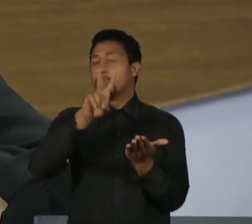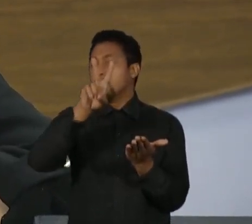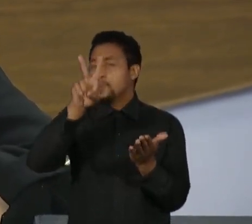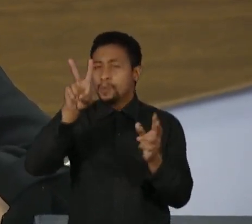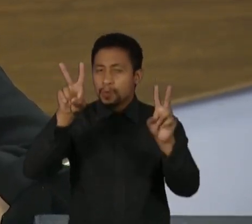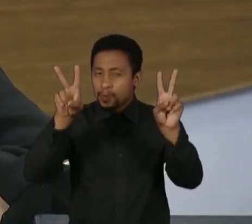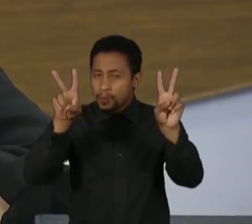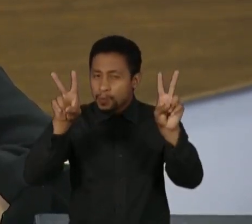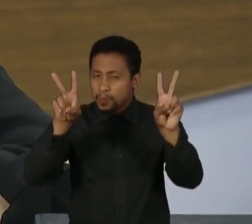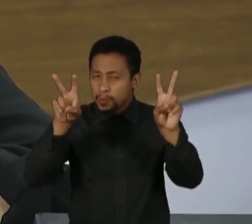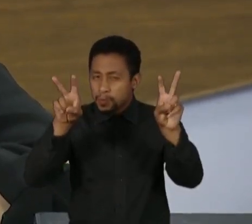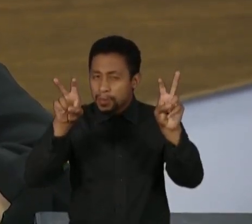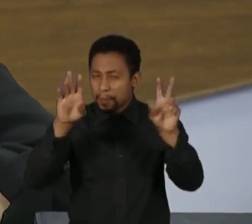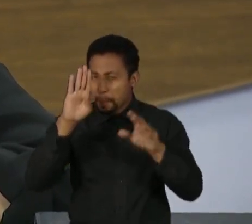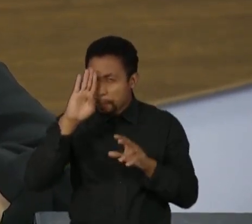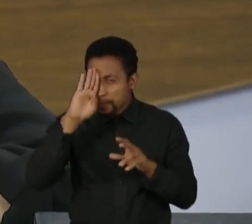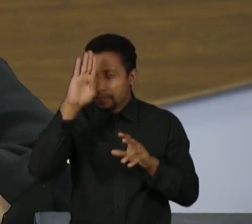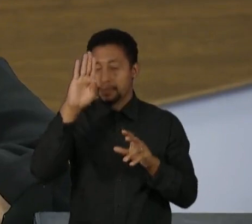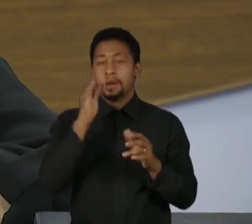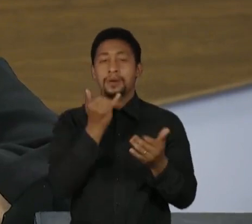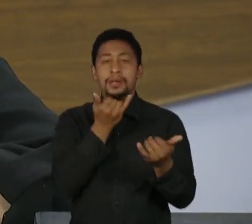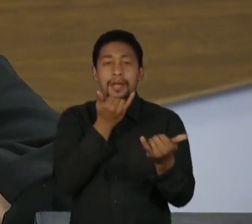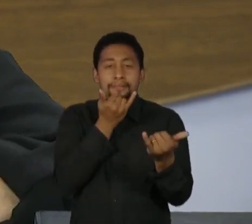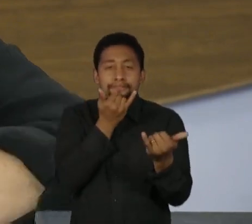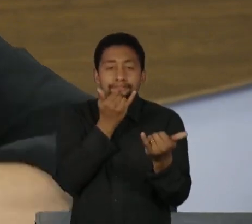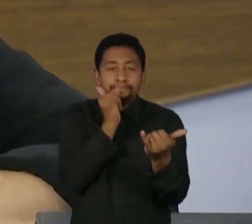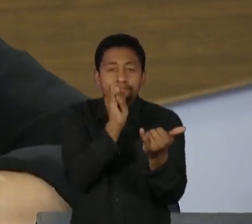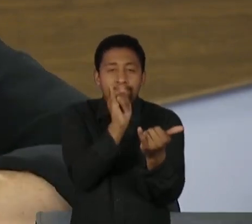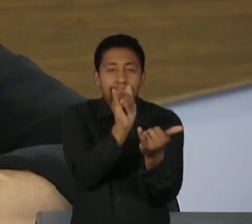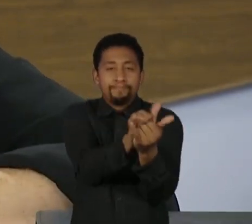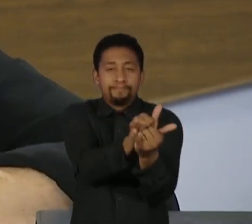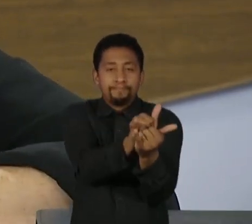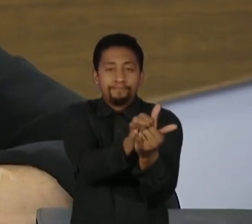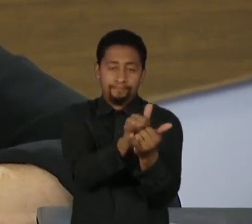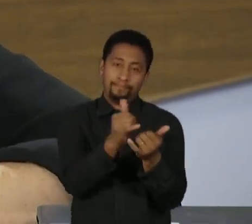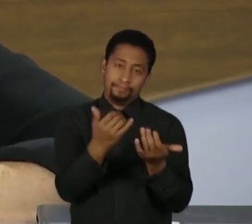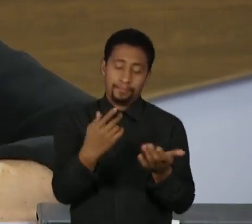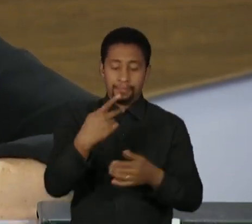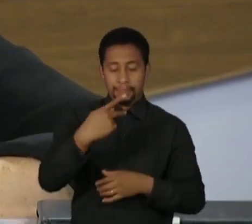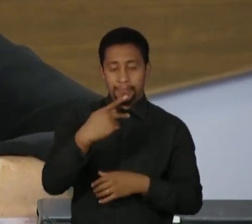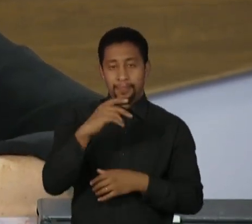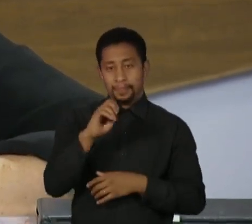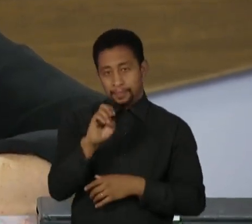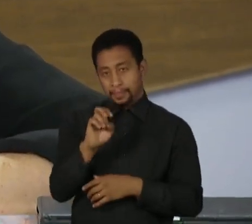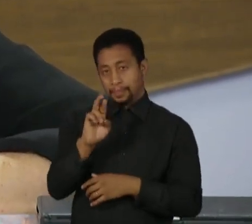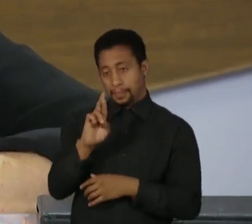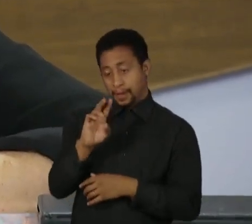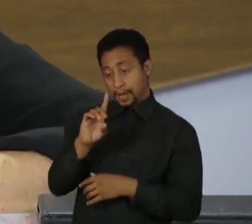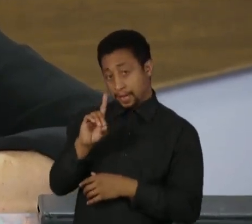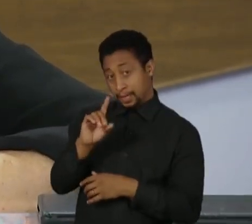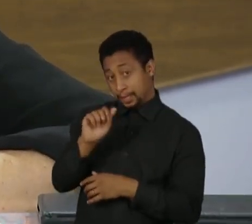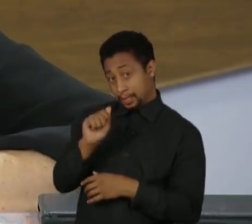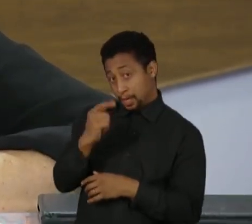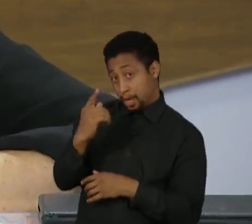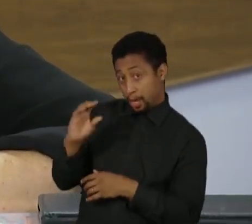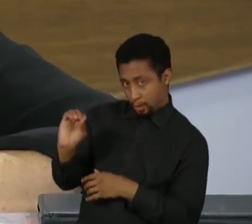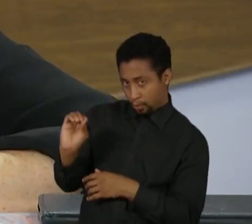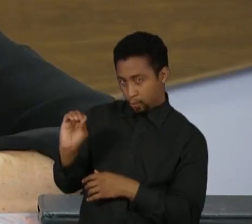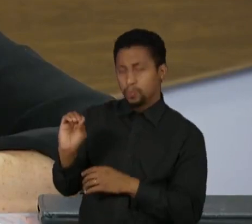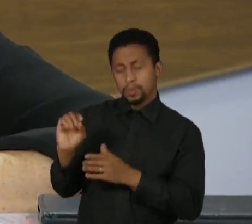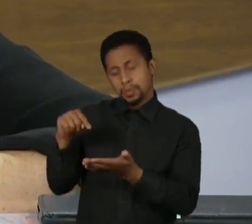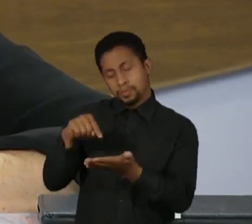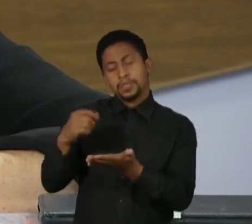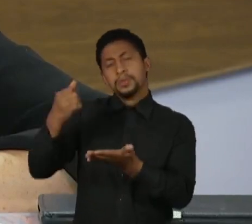atemporal e muito atual, ao mesmo tempo. Uma personagem em Tudo é Rio fala o perdão faz o quê por todos